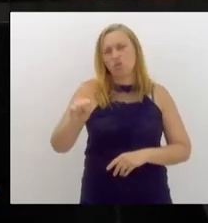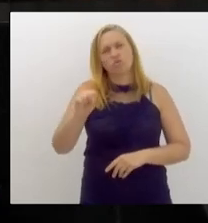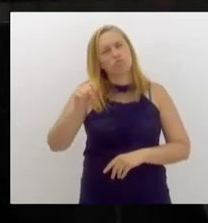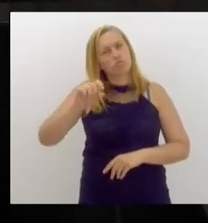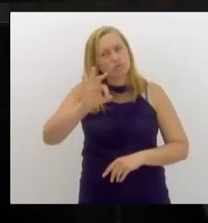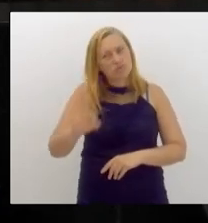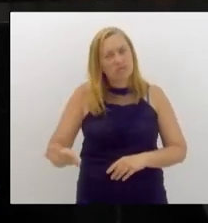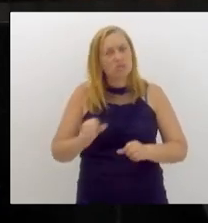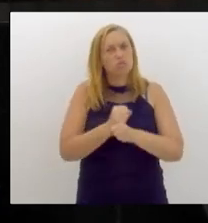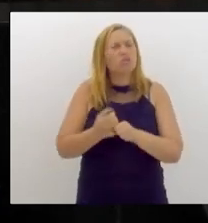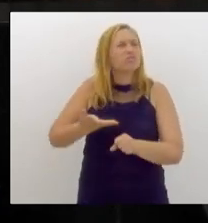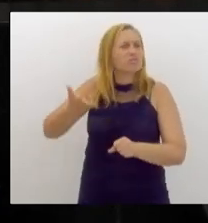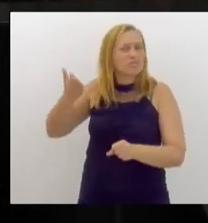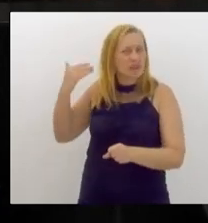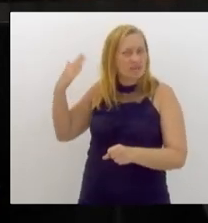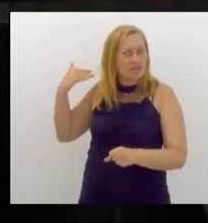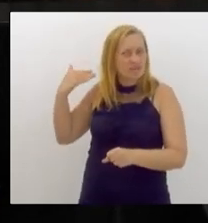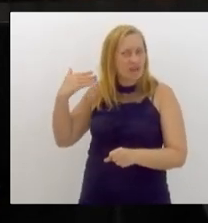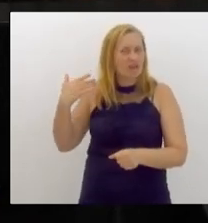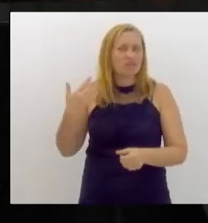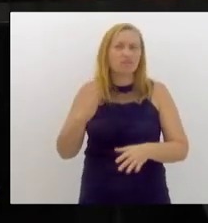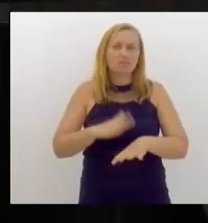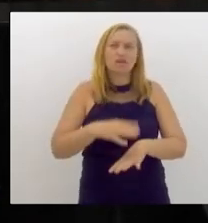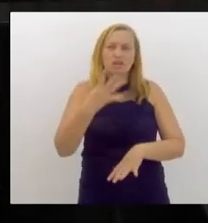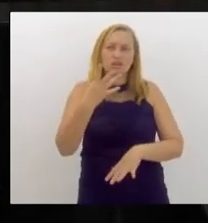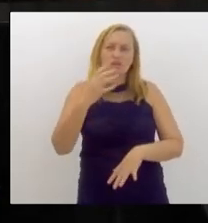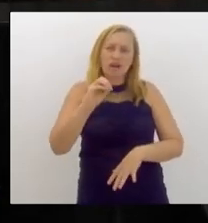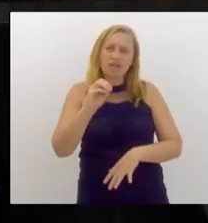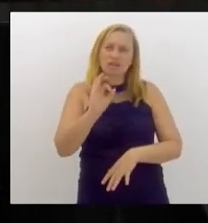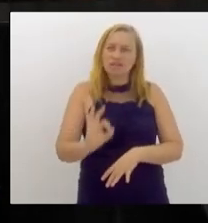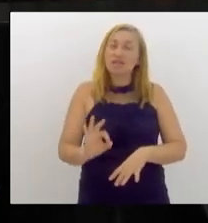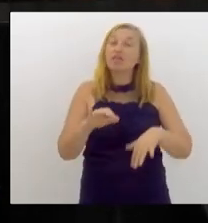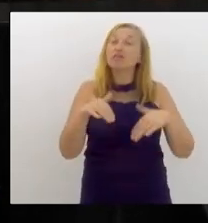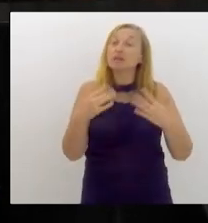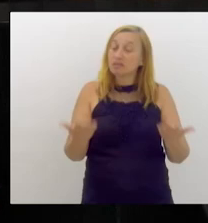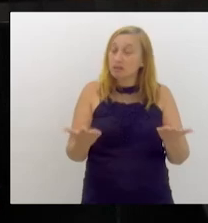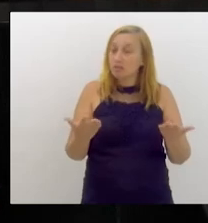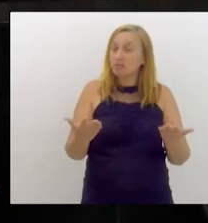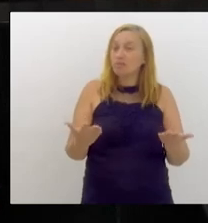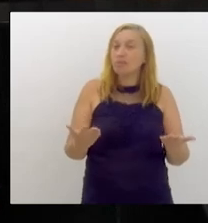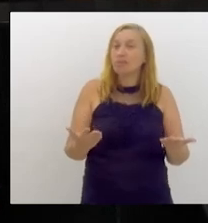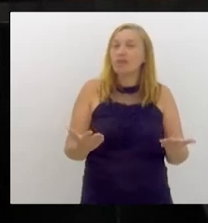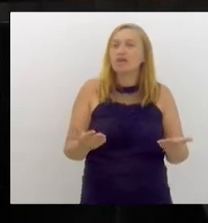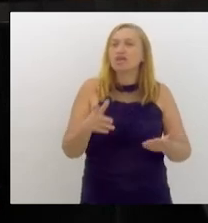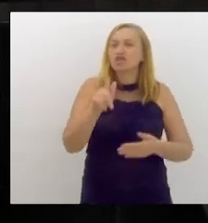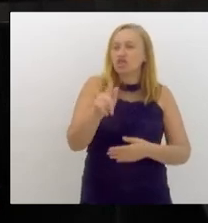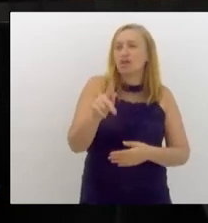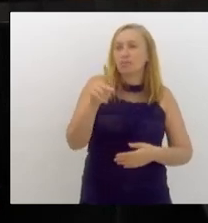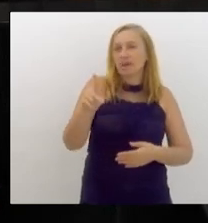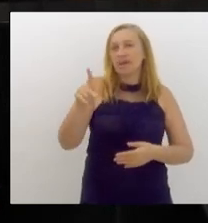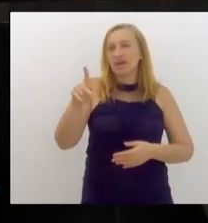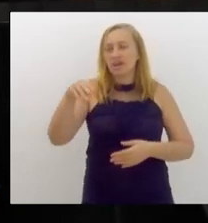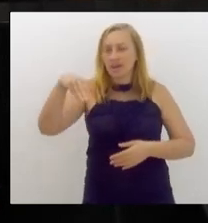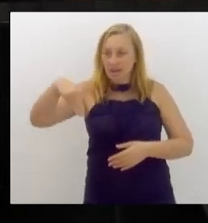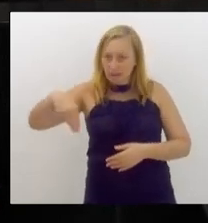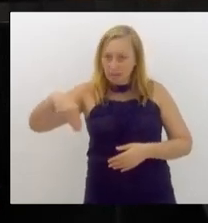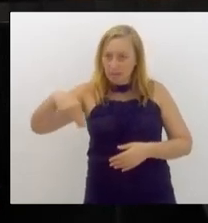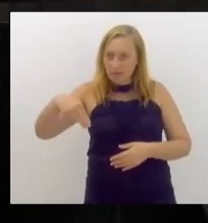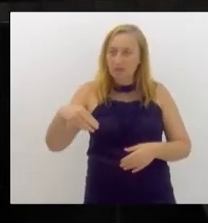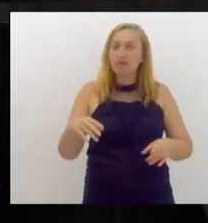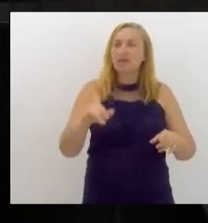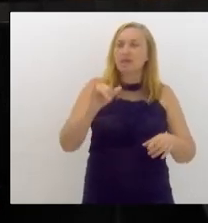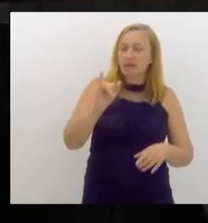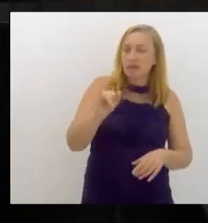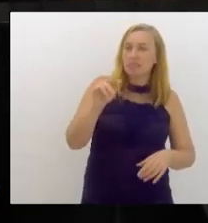do ano passado, mais R$,40. E porque, dessa vez, o IGPM e o